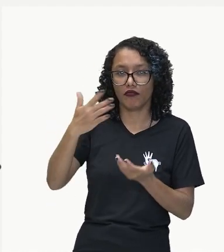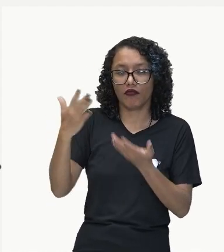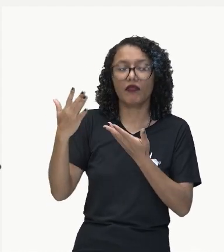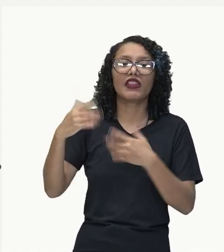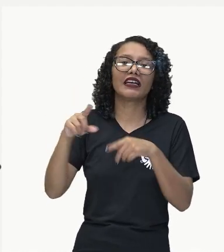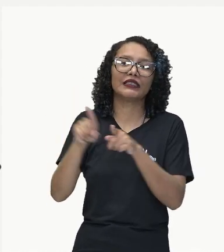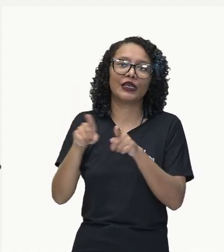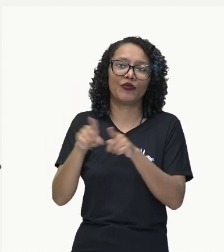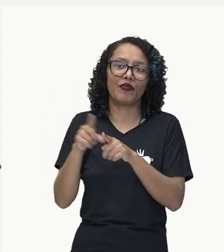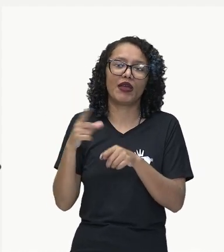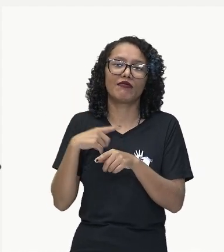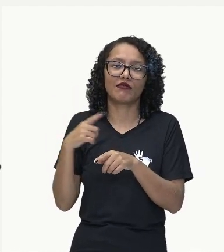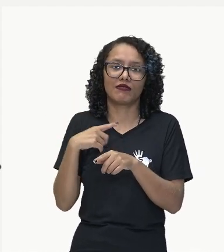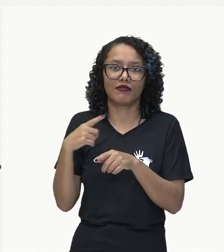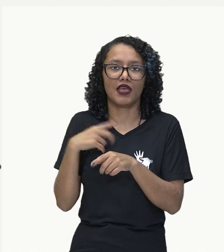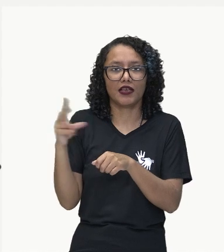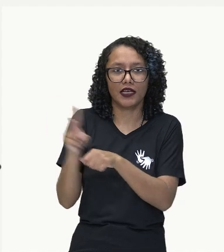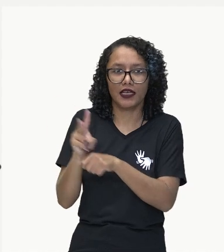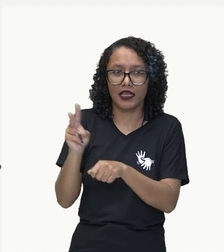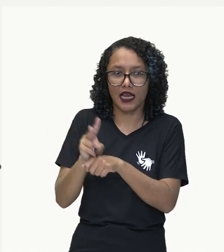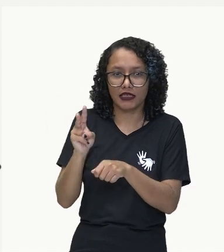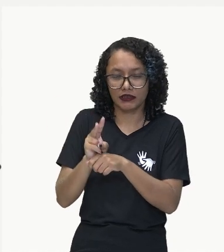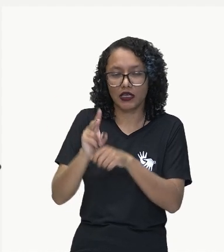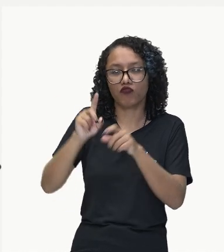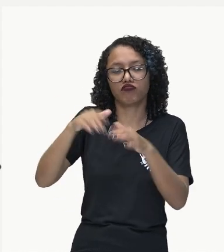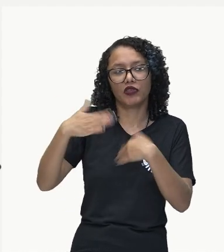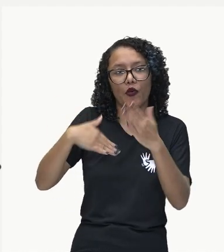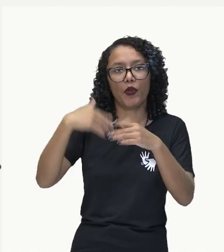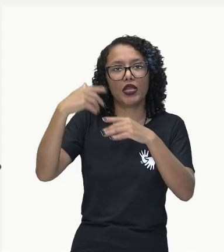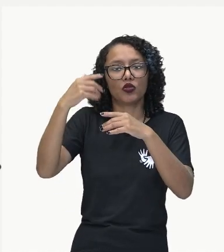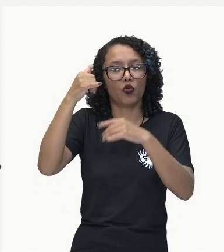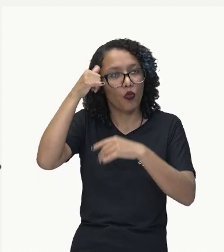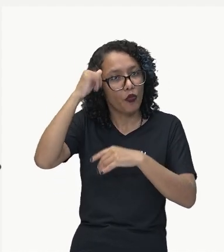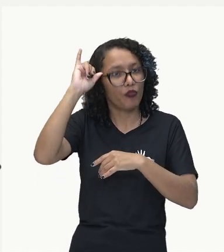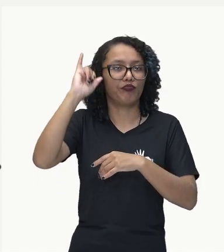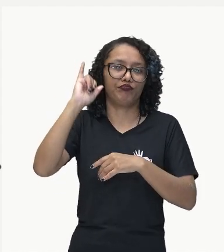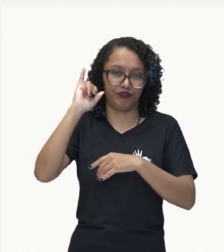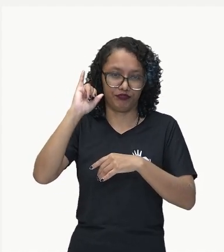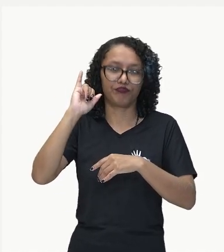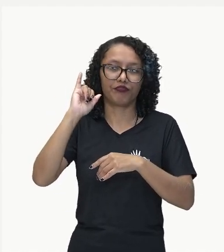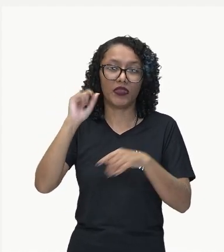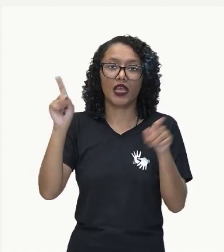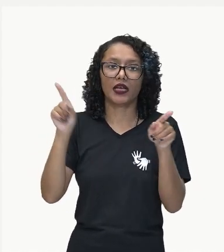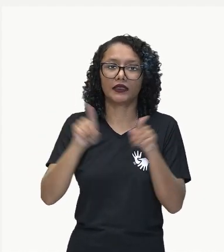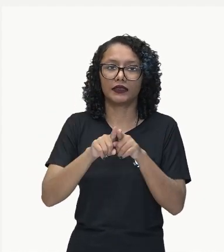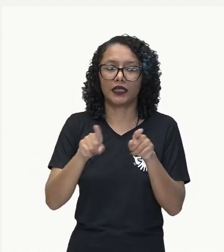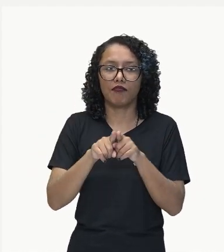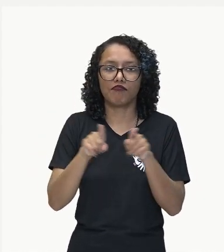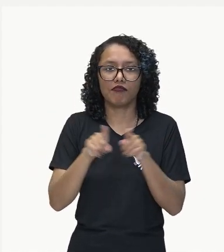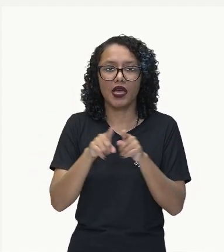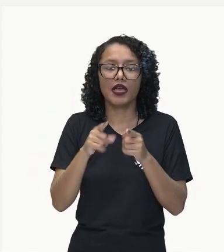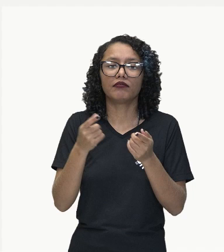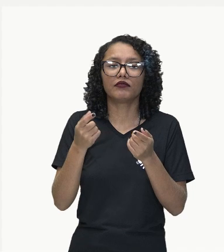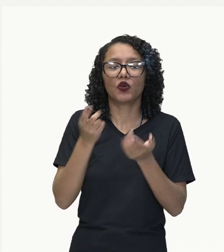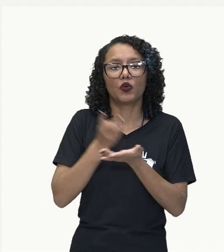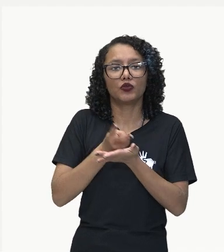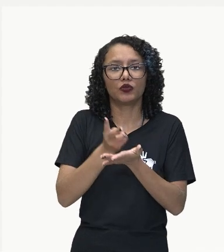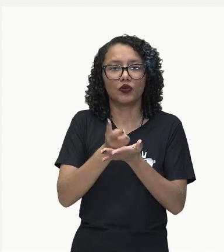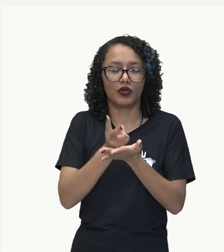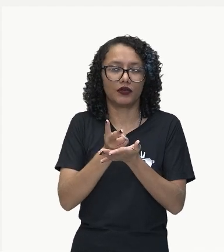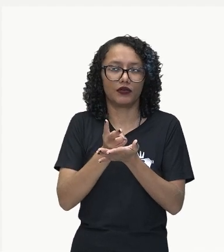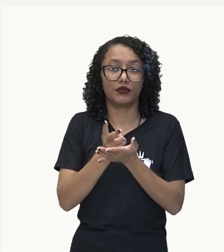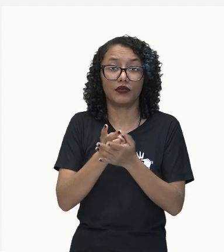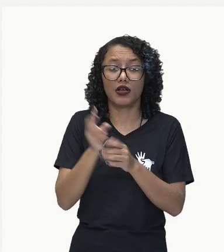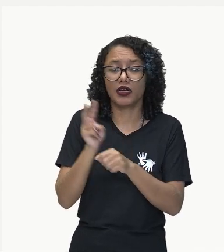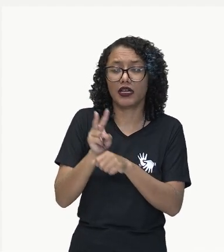do desenvolvimento da pecuária, certo? E a gente vai verificar ainda que a criação deles